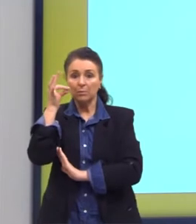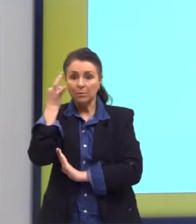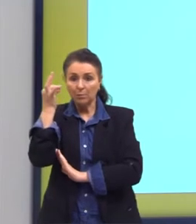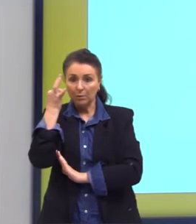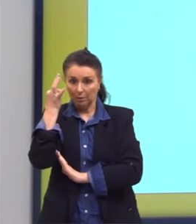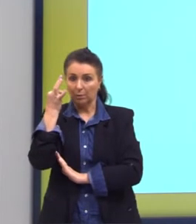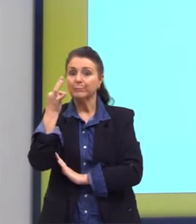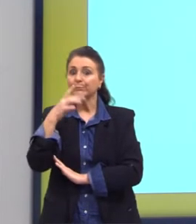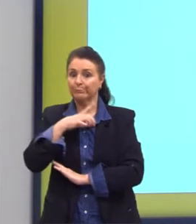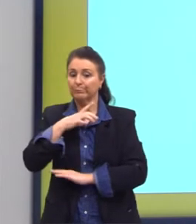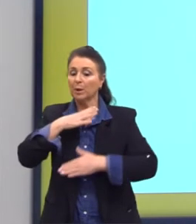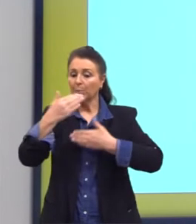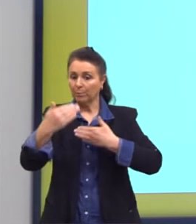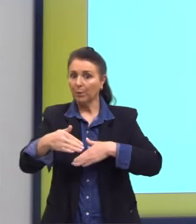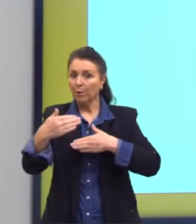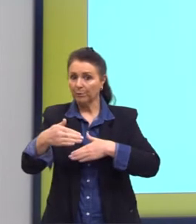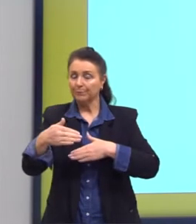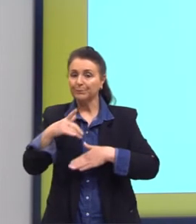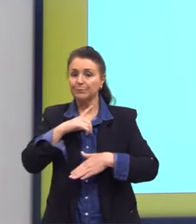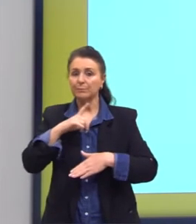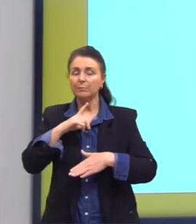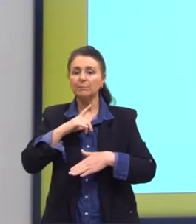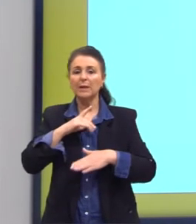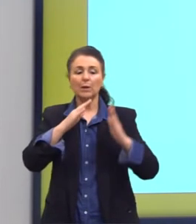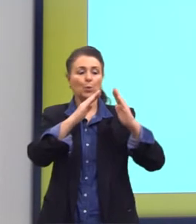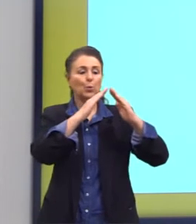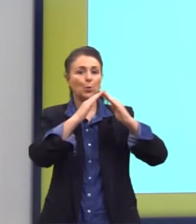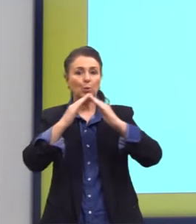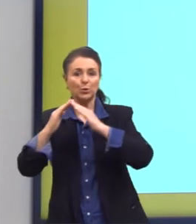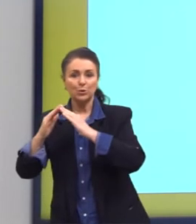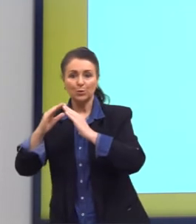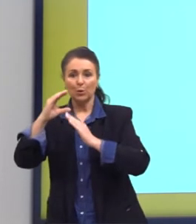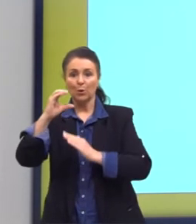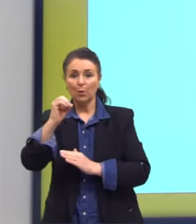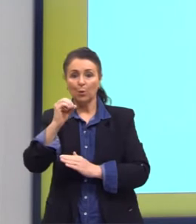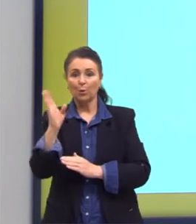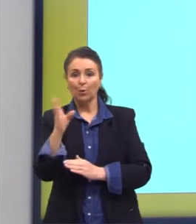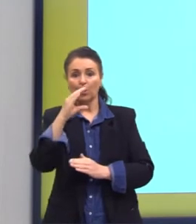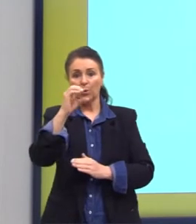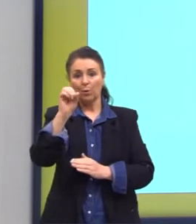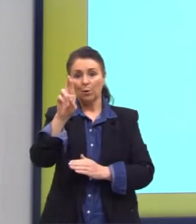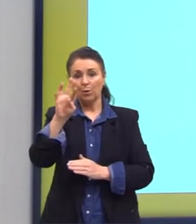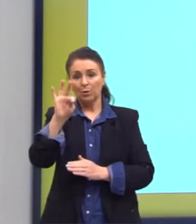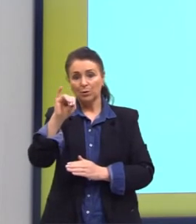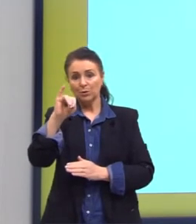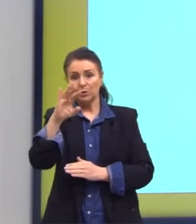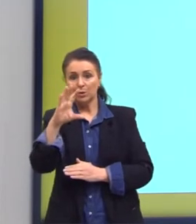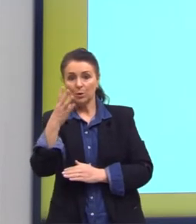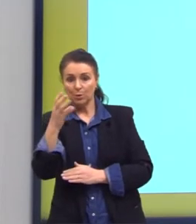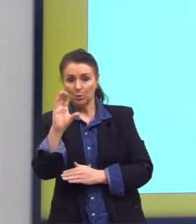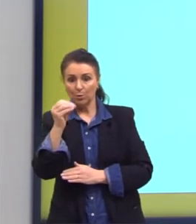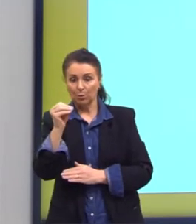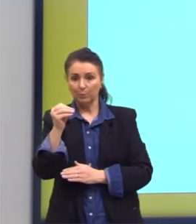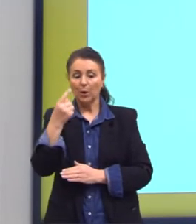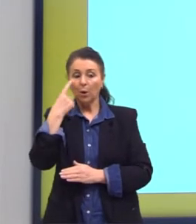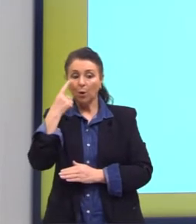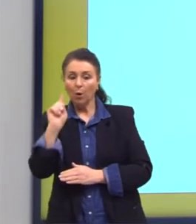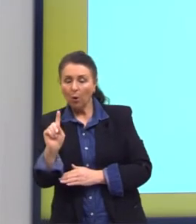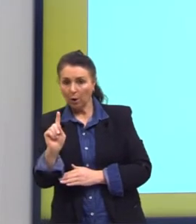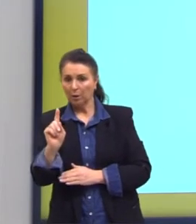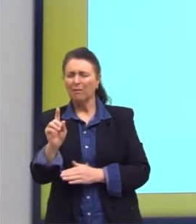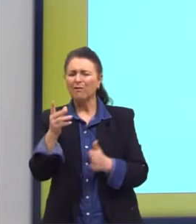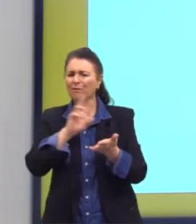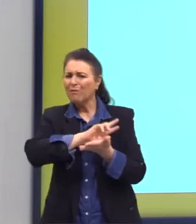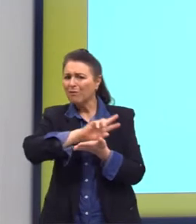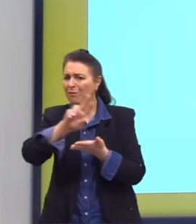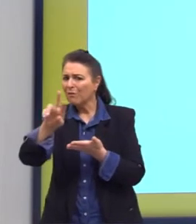da vida por aí. Então, essa obra, o Cortiço, volta e meia, ela entra e sai de vários vestibulares. Se vocês analisarem aí pelo país,